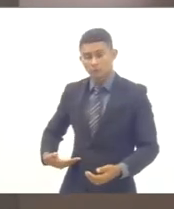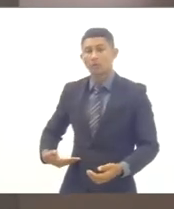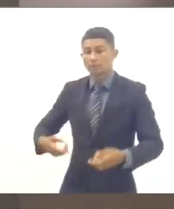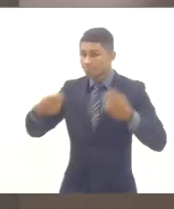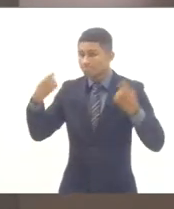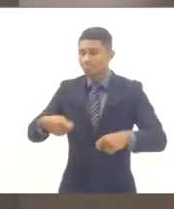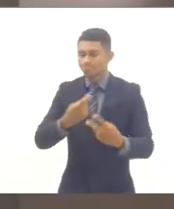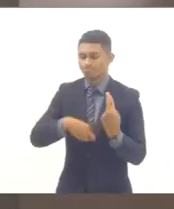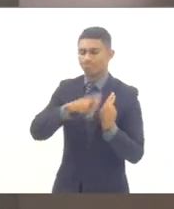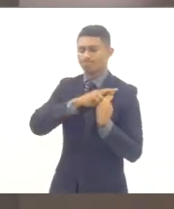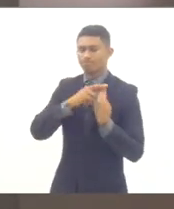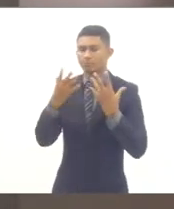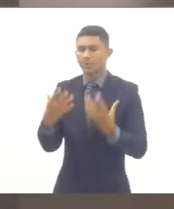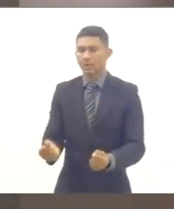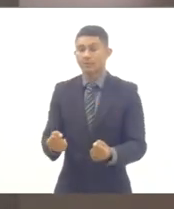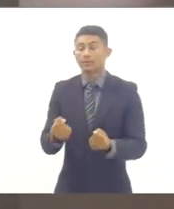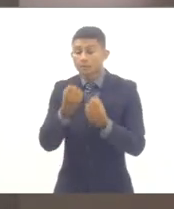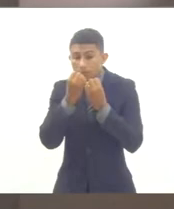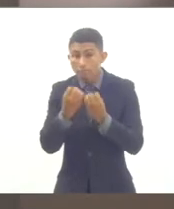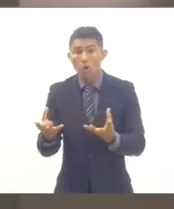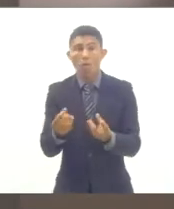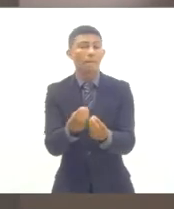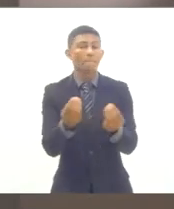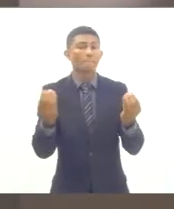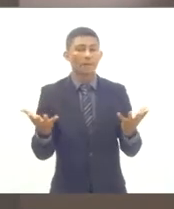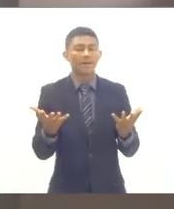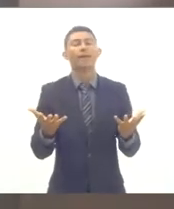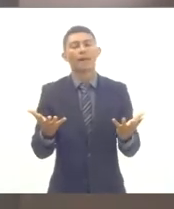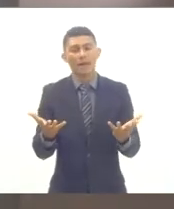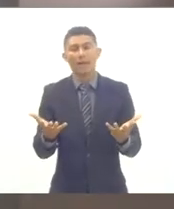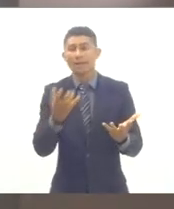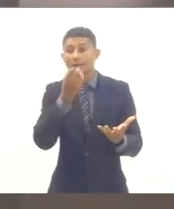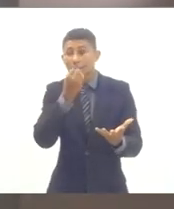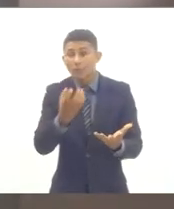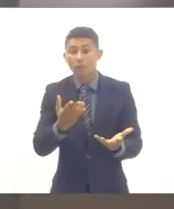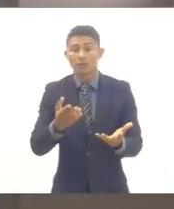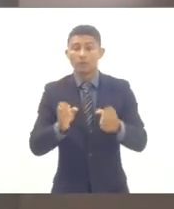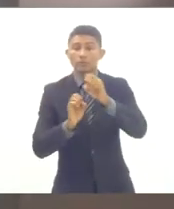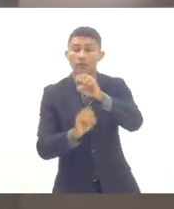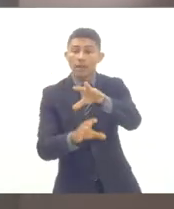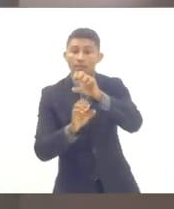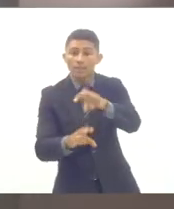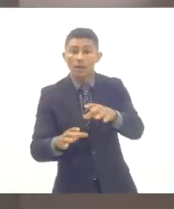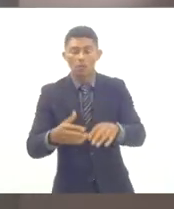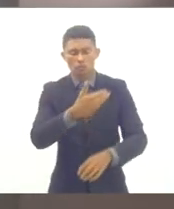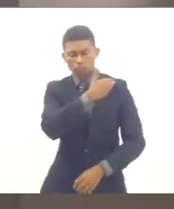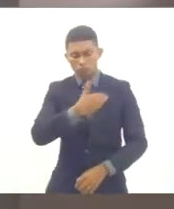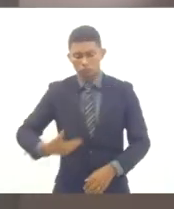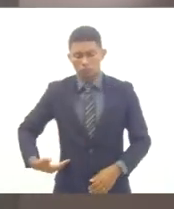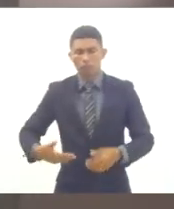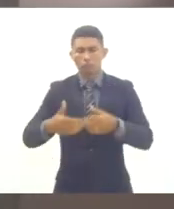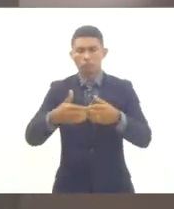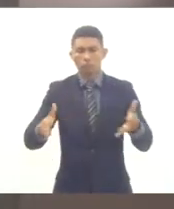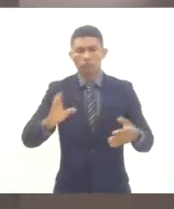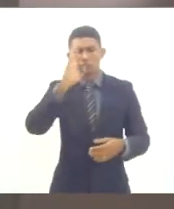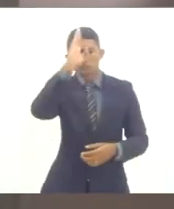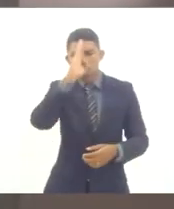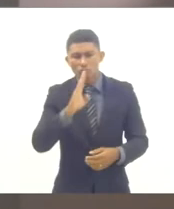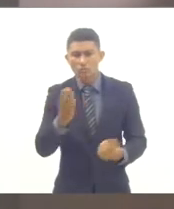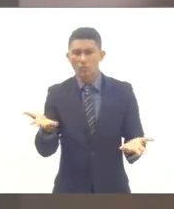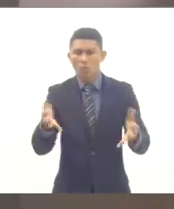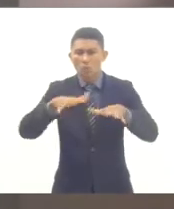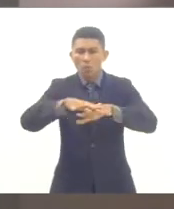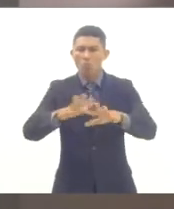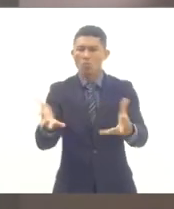irá contribuir para garantir uma educação pública, gratuita, inclusiva, laica e de qualidade no